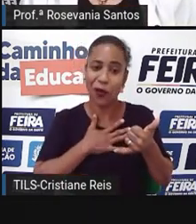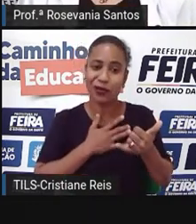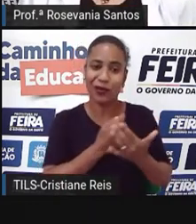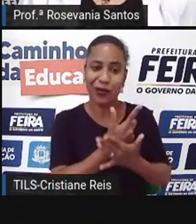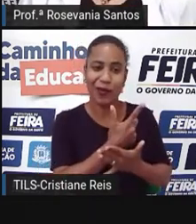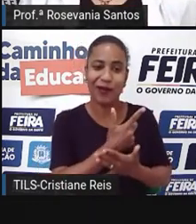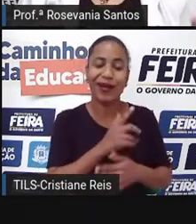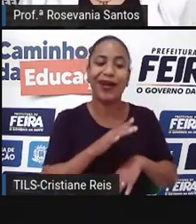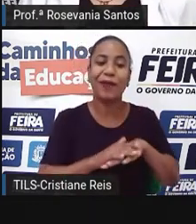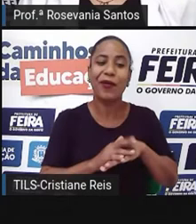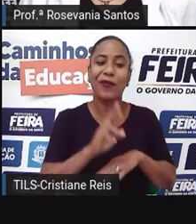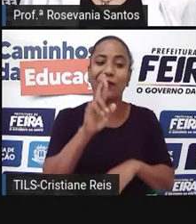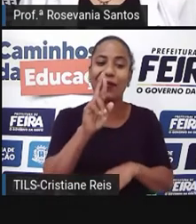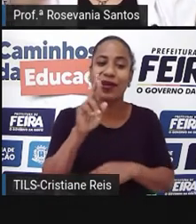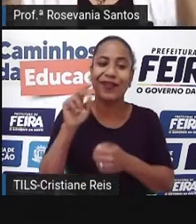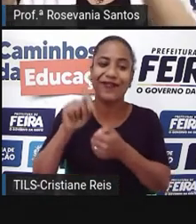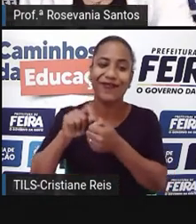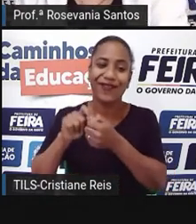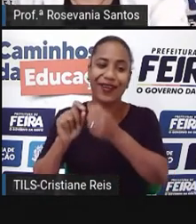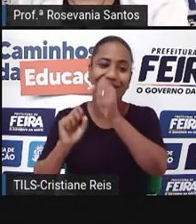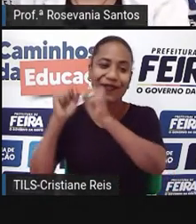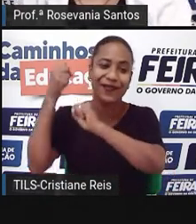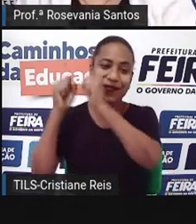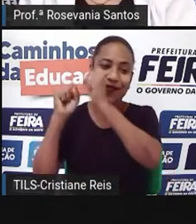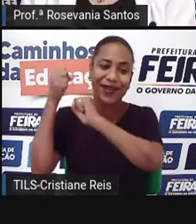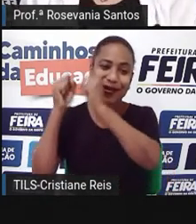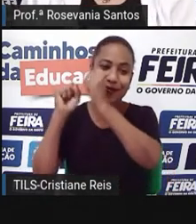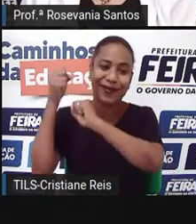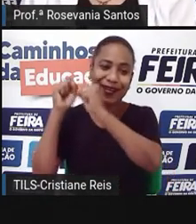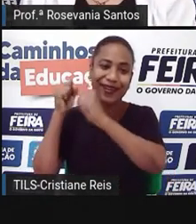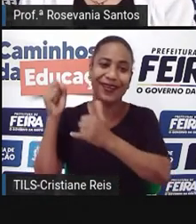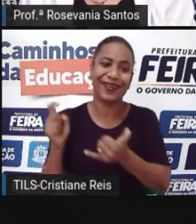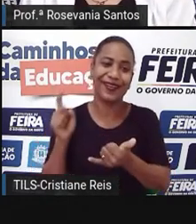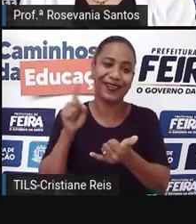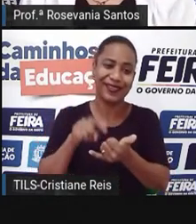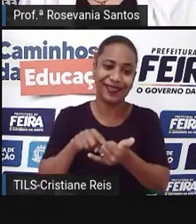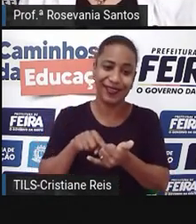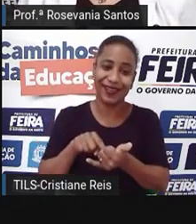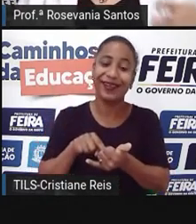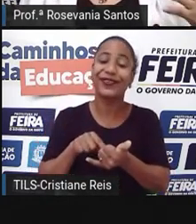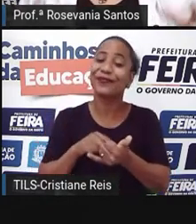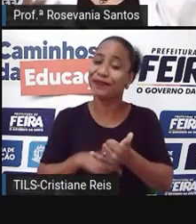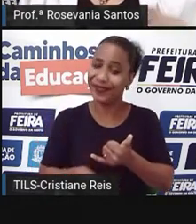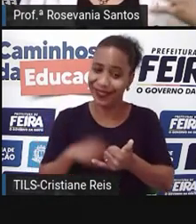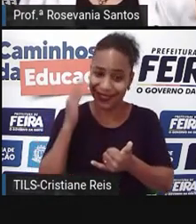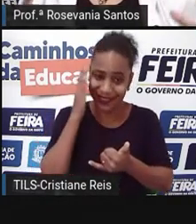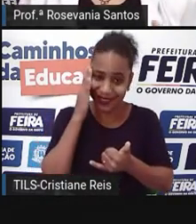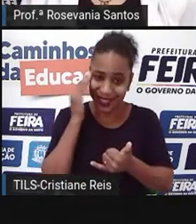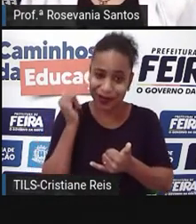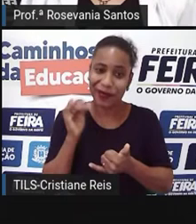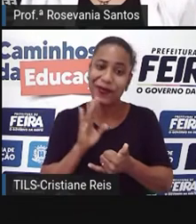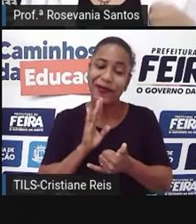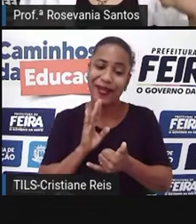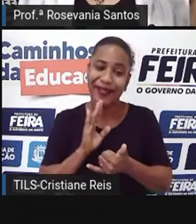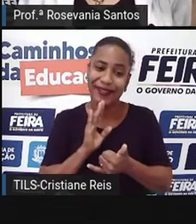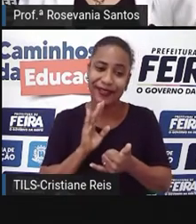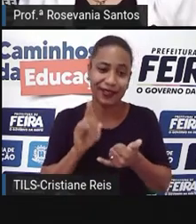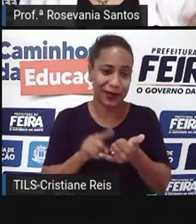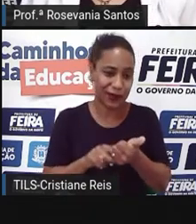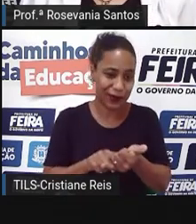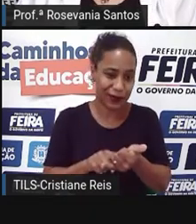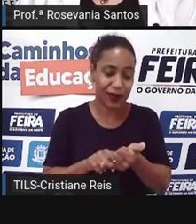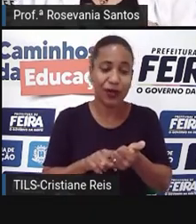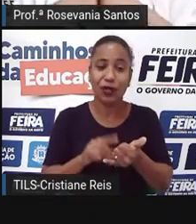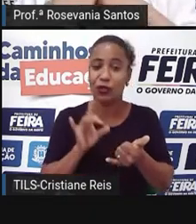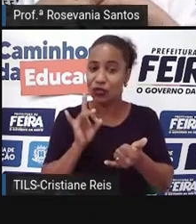gente. Então, às vezes, eles fabricam até o problema que vai ser colocado ali naquele aparelho. Isso a Pró está falando de um celular, mas podia estar